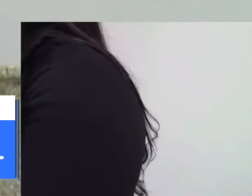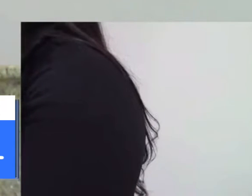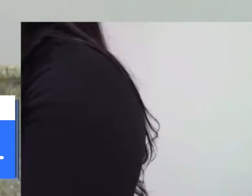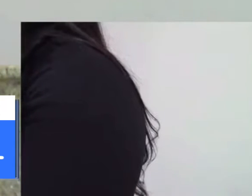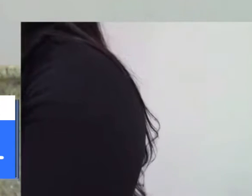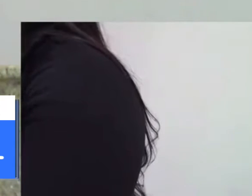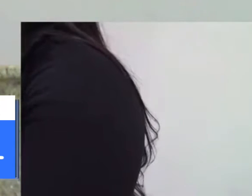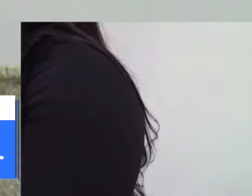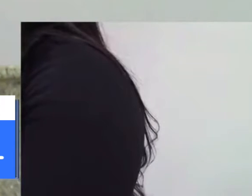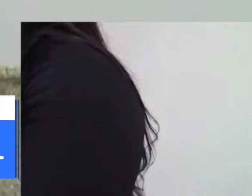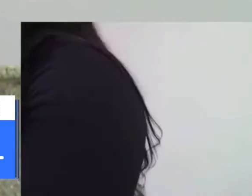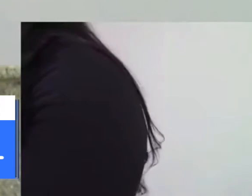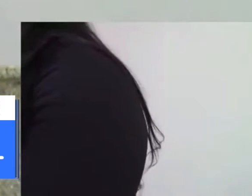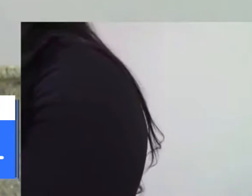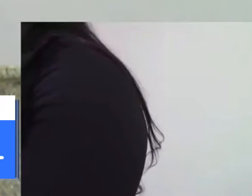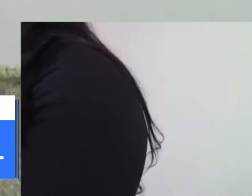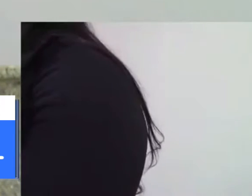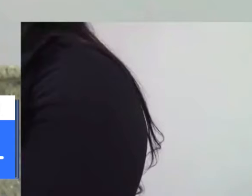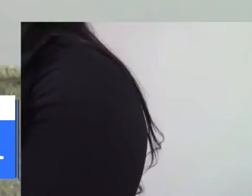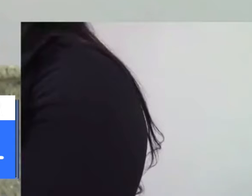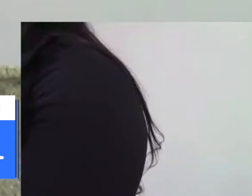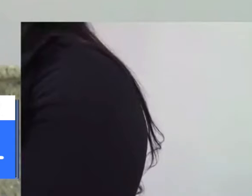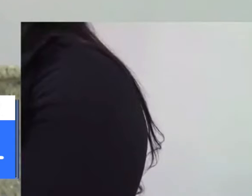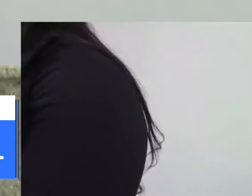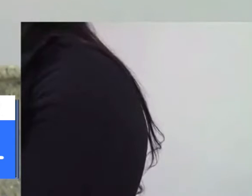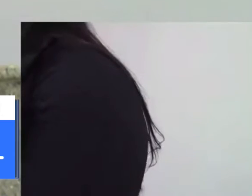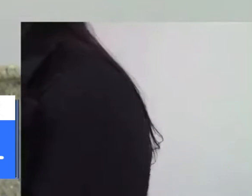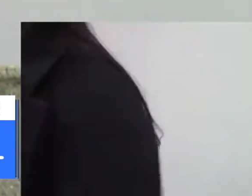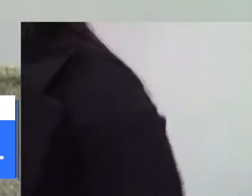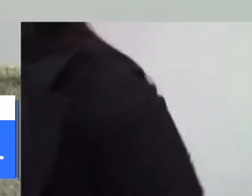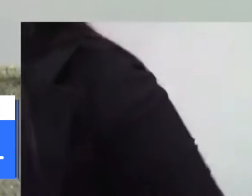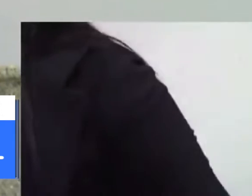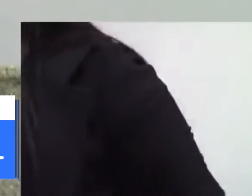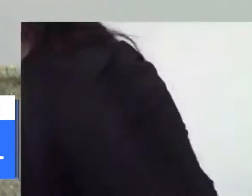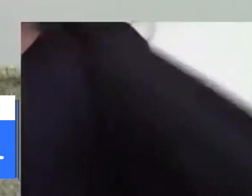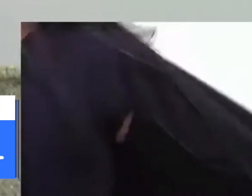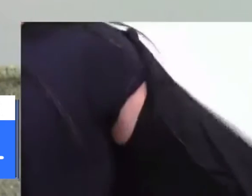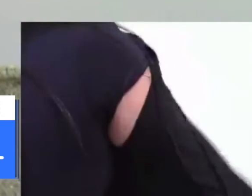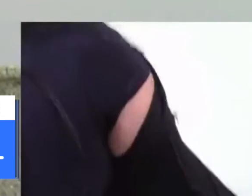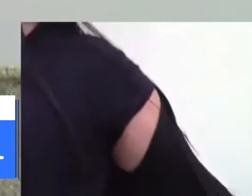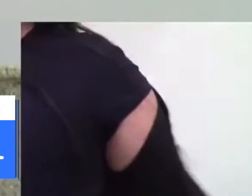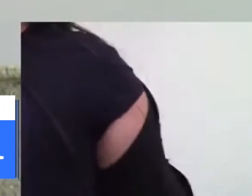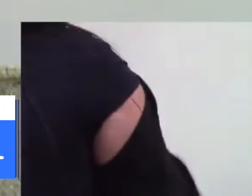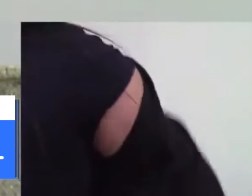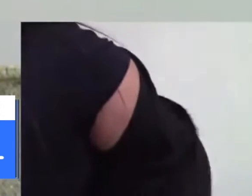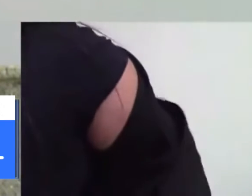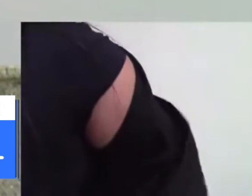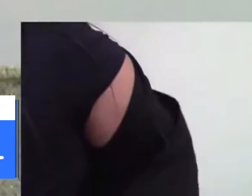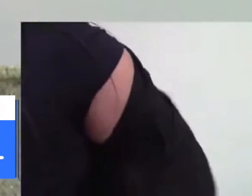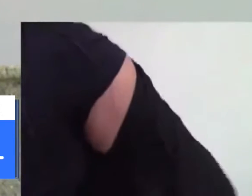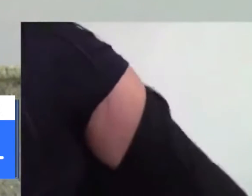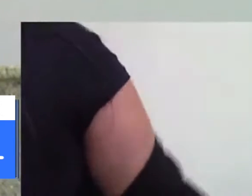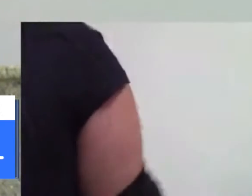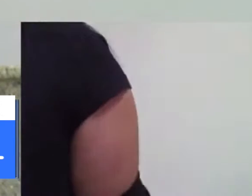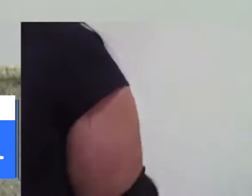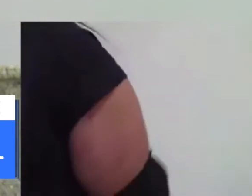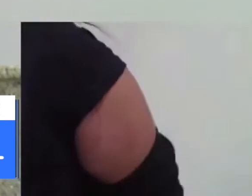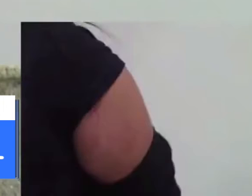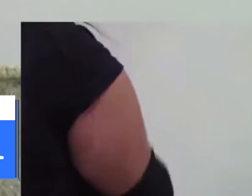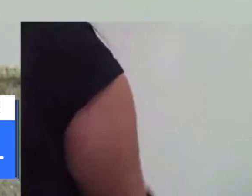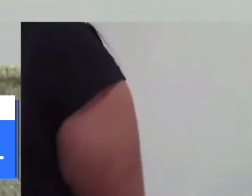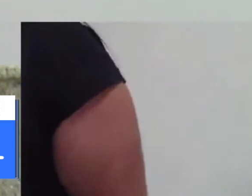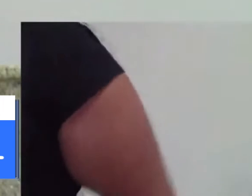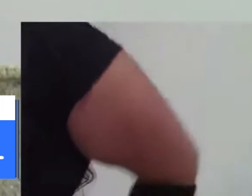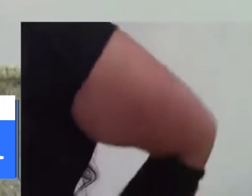técnica em Raul X, como para todos que precisam de um atendimento, de um Raul X à noite. E